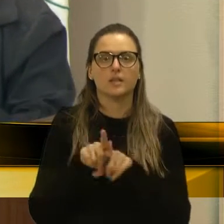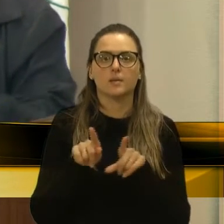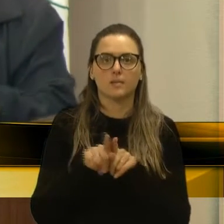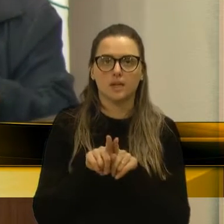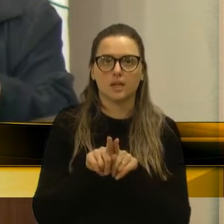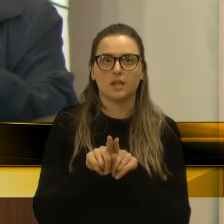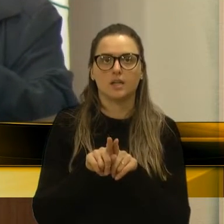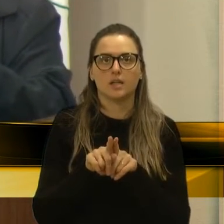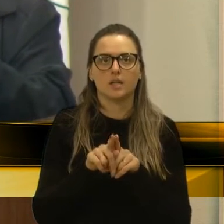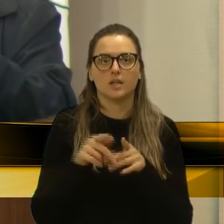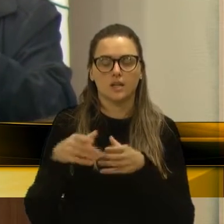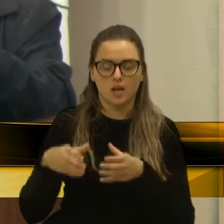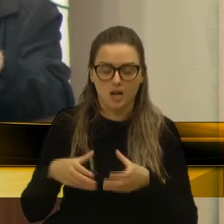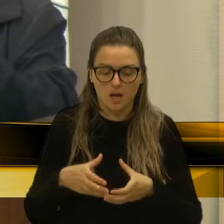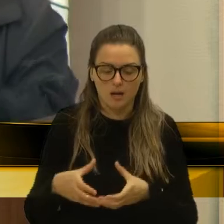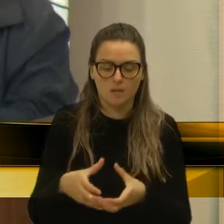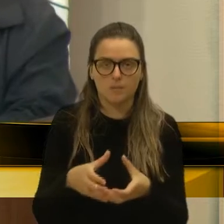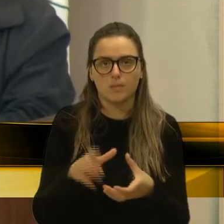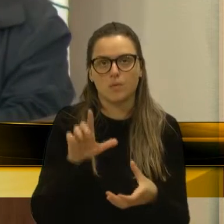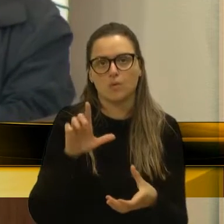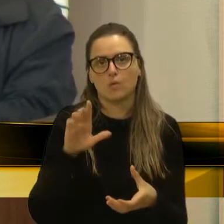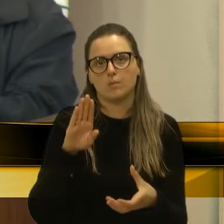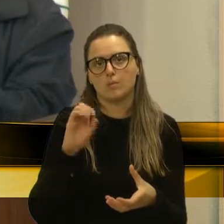instalação da boca de lobo.